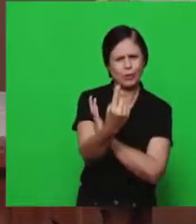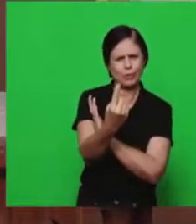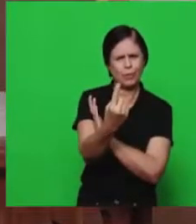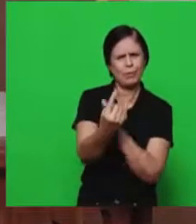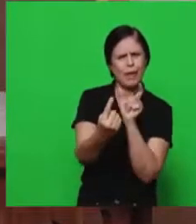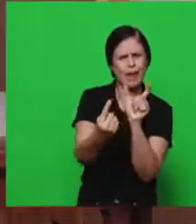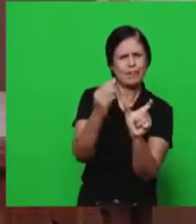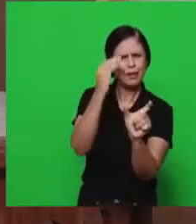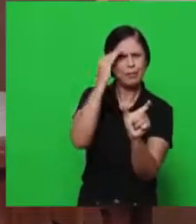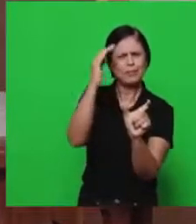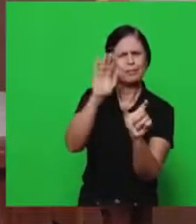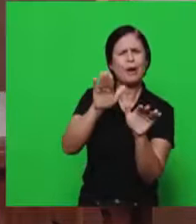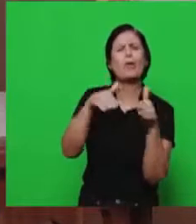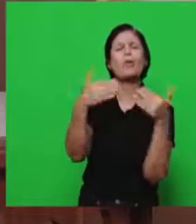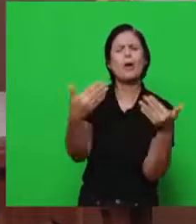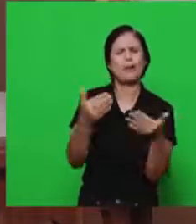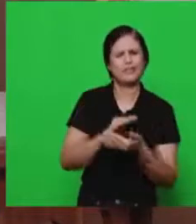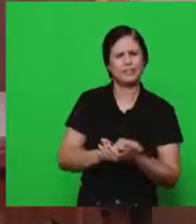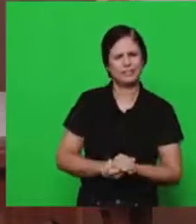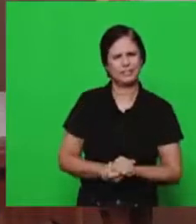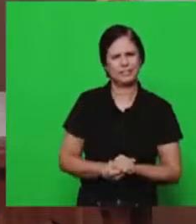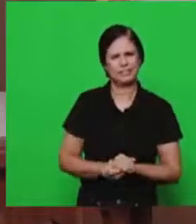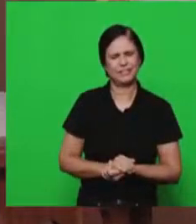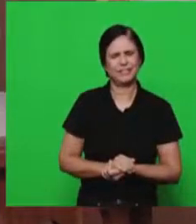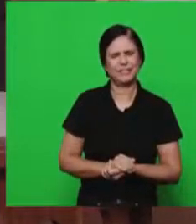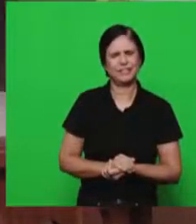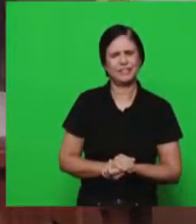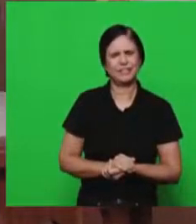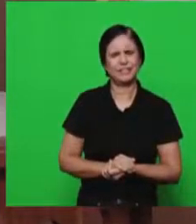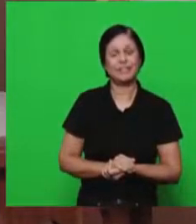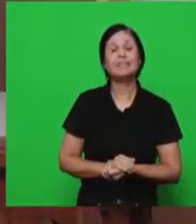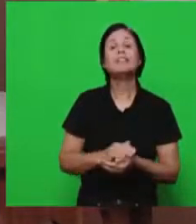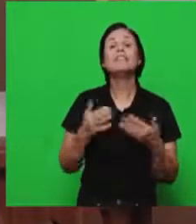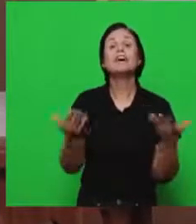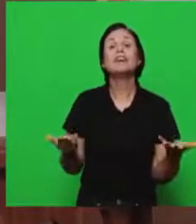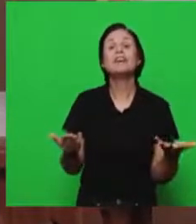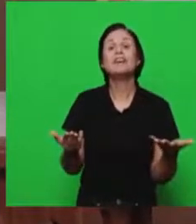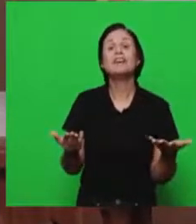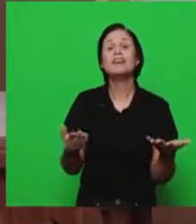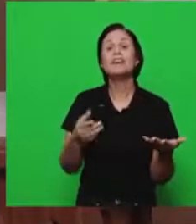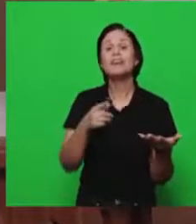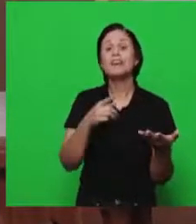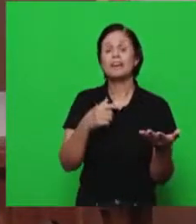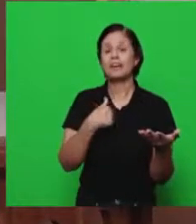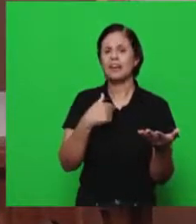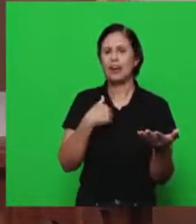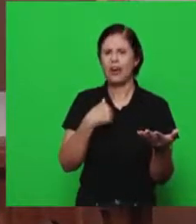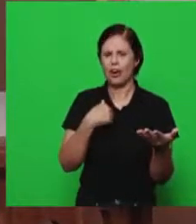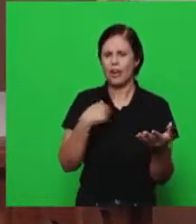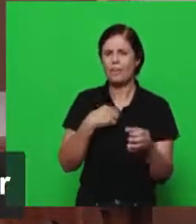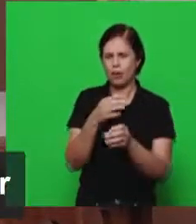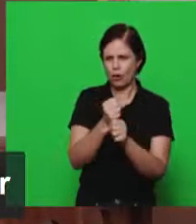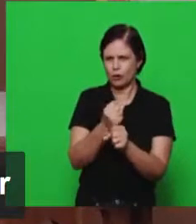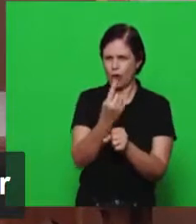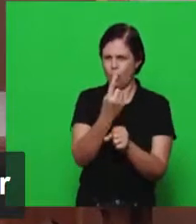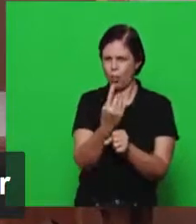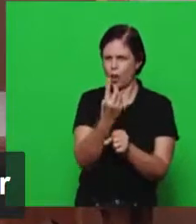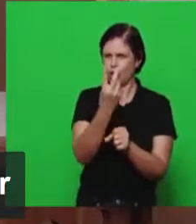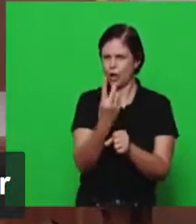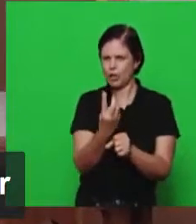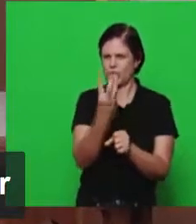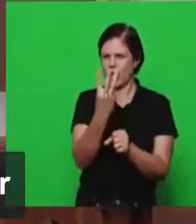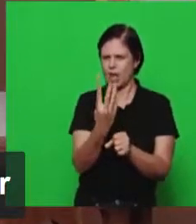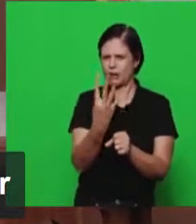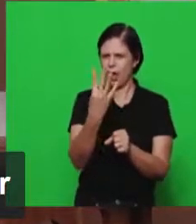fazendo aqui do estudo que fazendo. Onde está a palavra? Tem vou contar até 10 aqui na